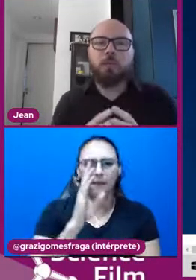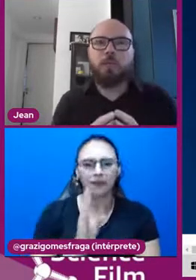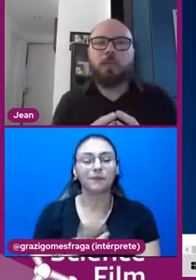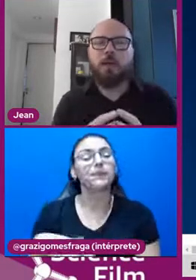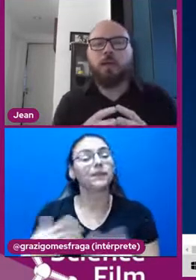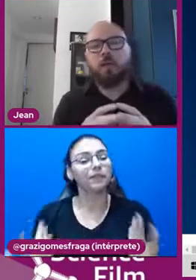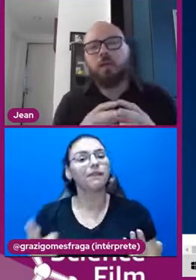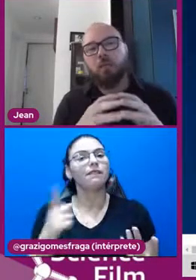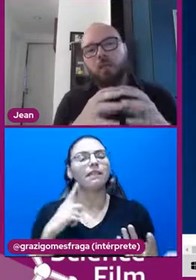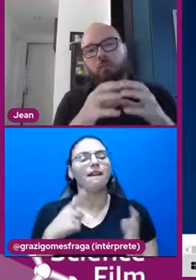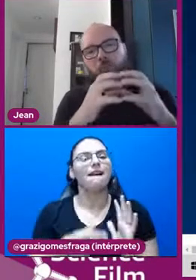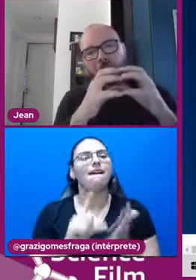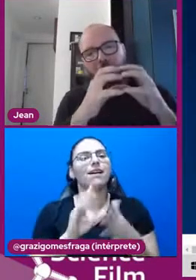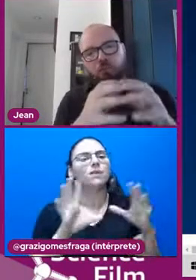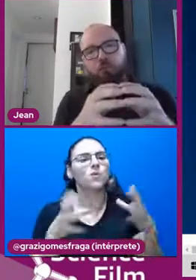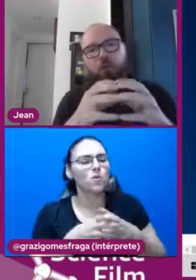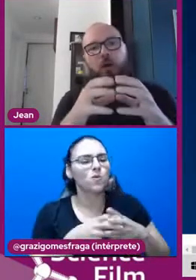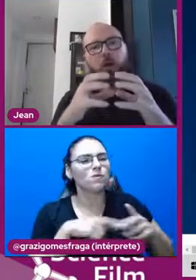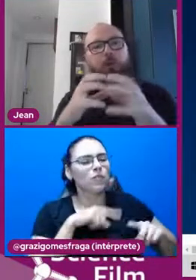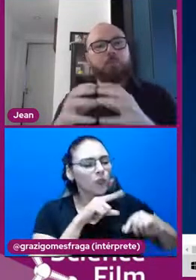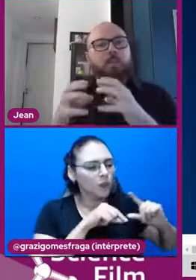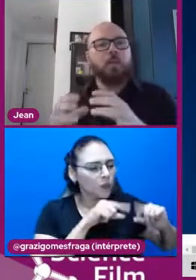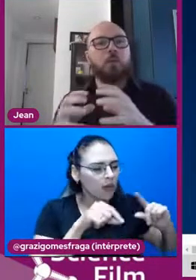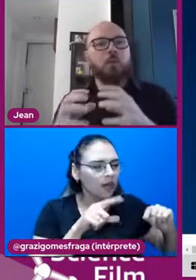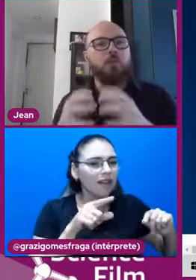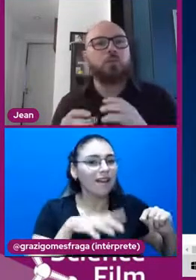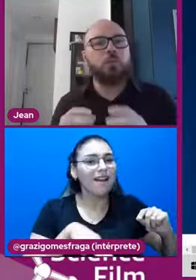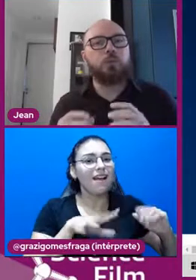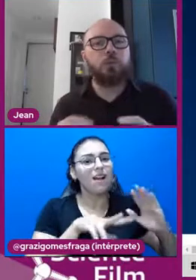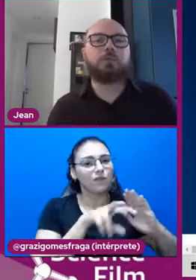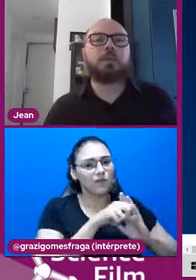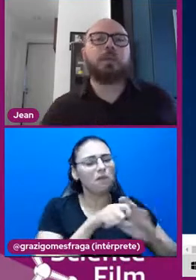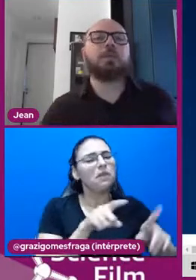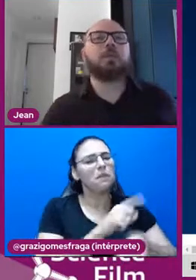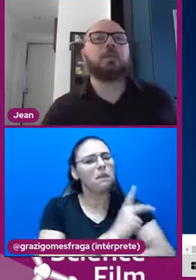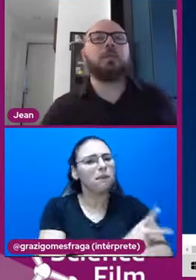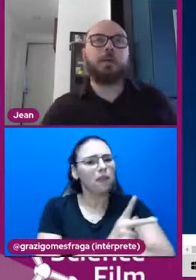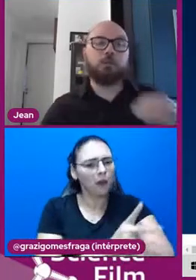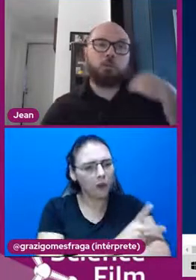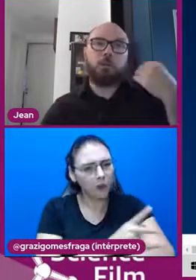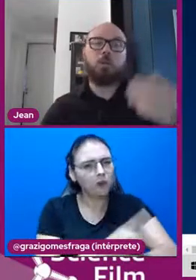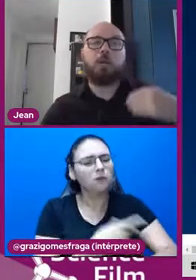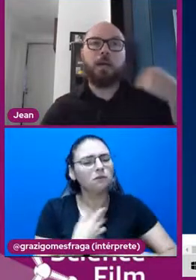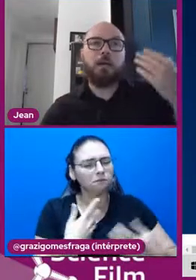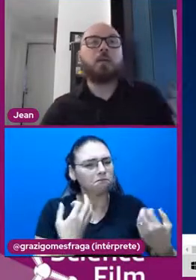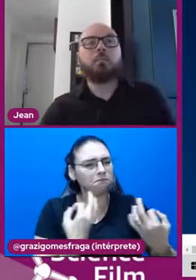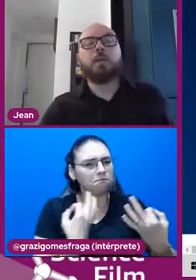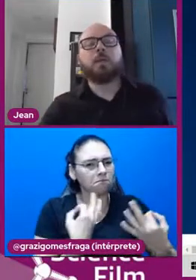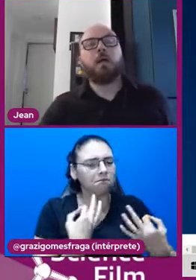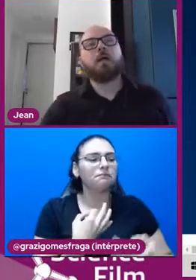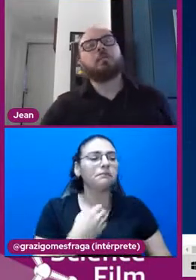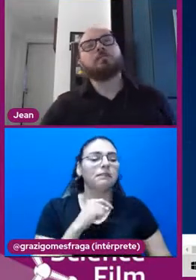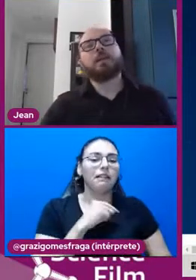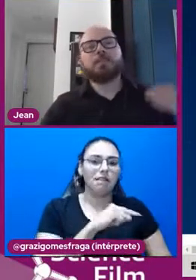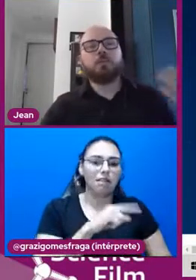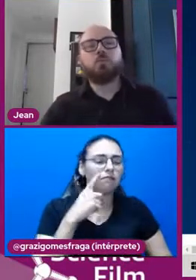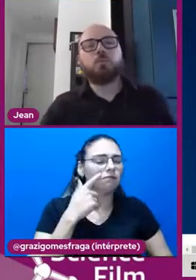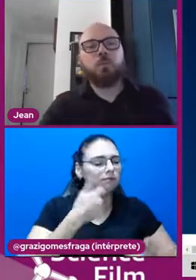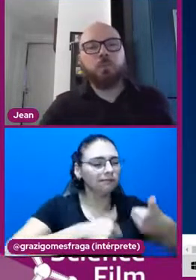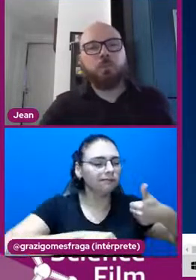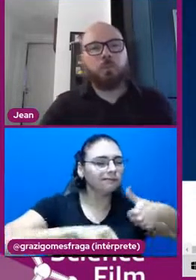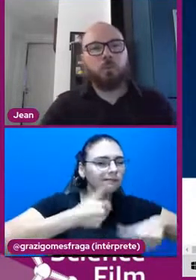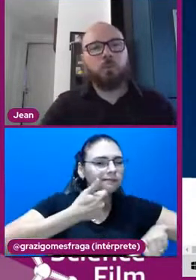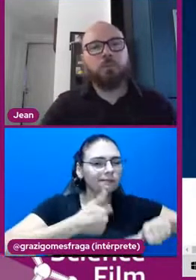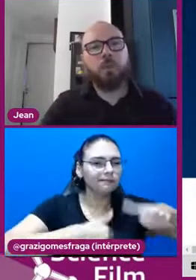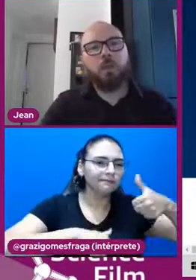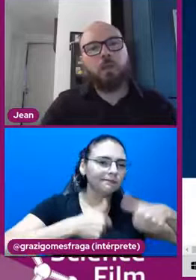uma curadoria audiovisual e pedagógica muito bem feita aqui, Passou pelo olhar, pela validação